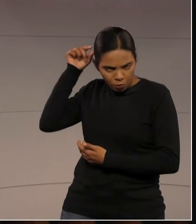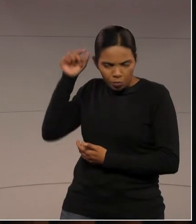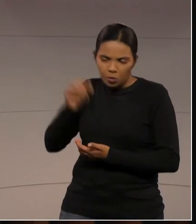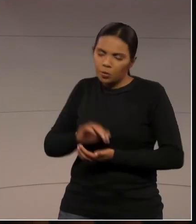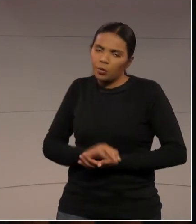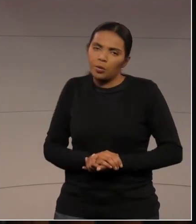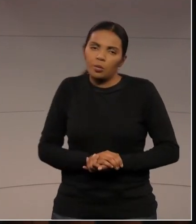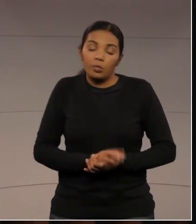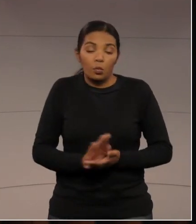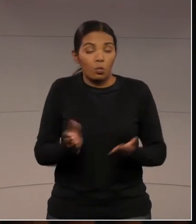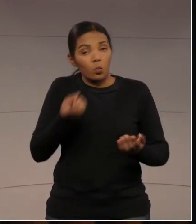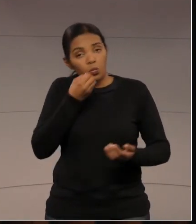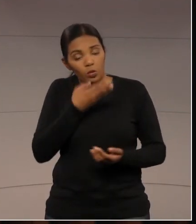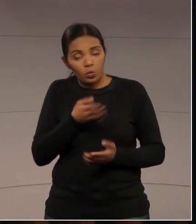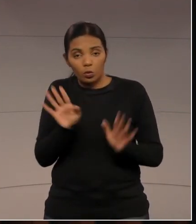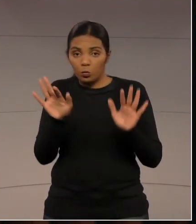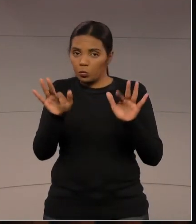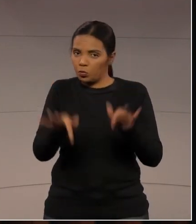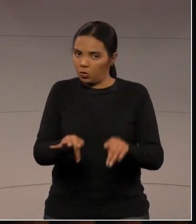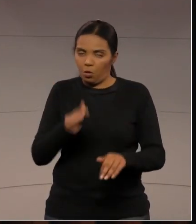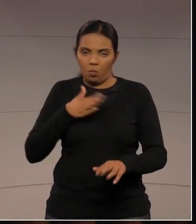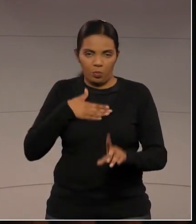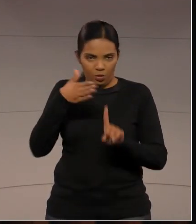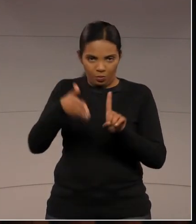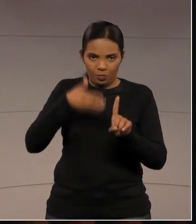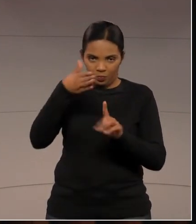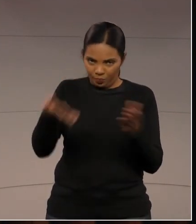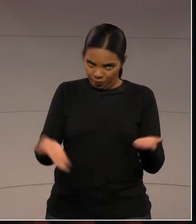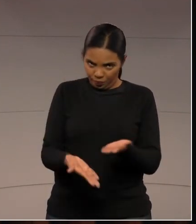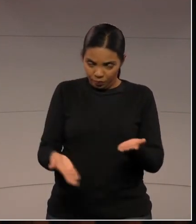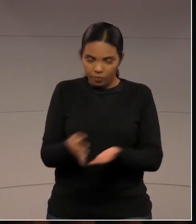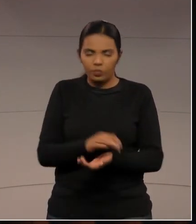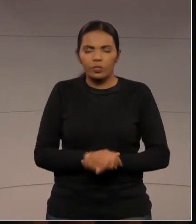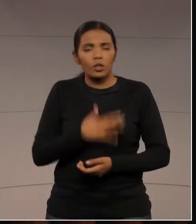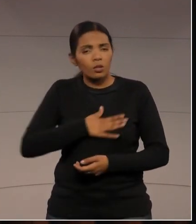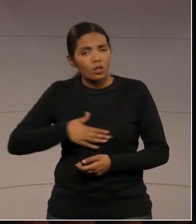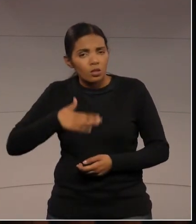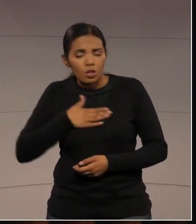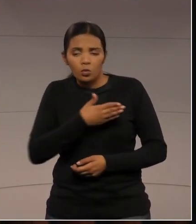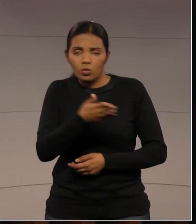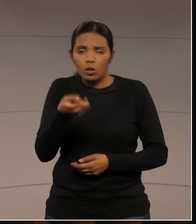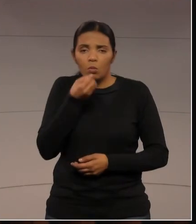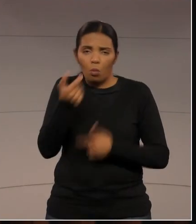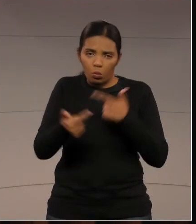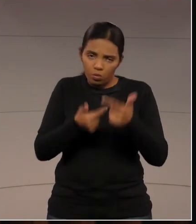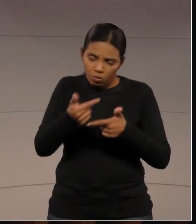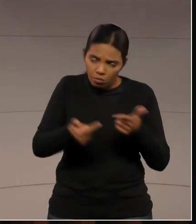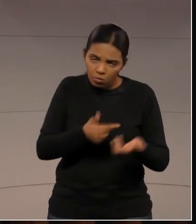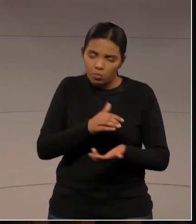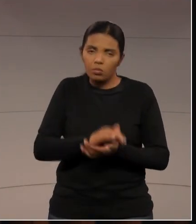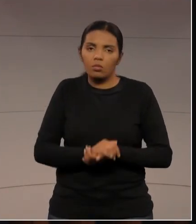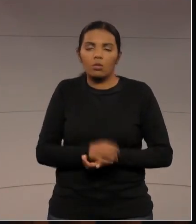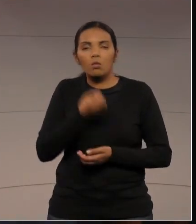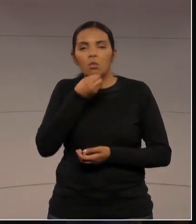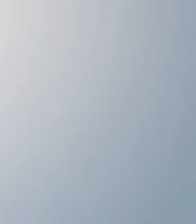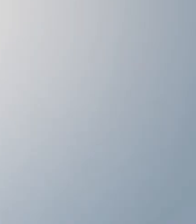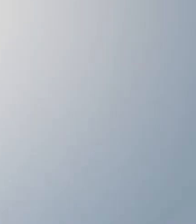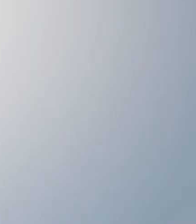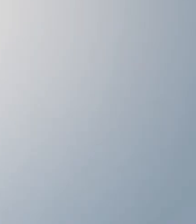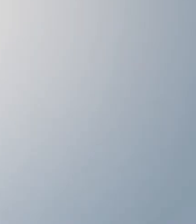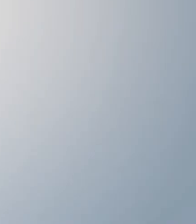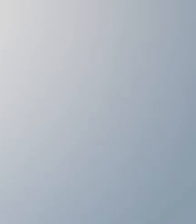Bom, encerro aqui o meu pronunciamento de hoje, desejando a todos um grande trabalho e boa tarde.